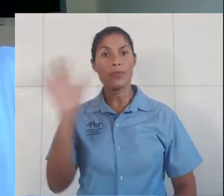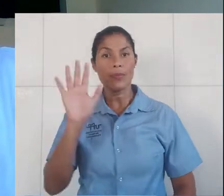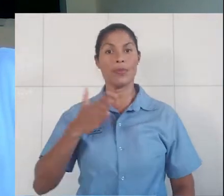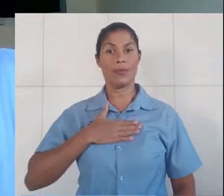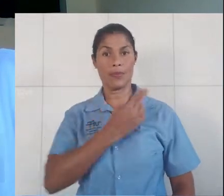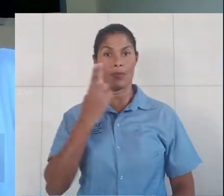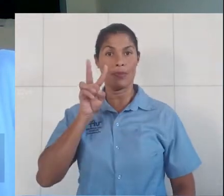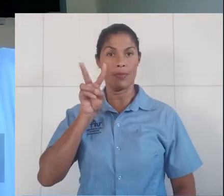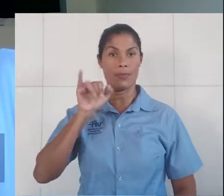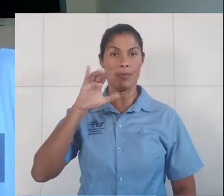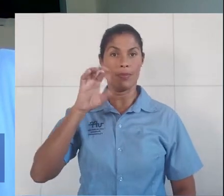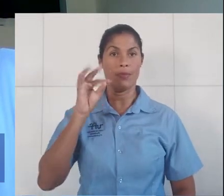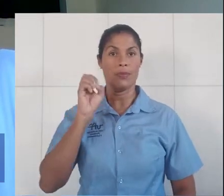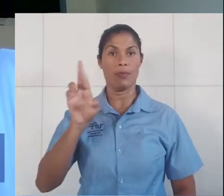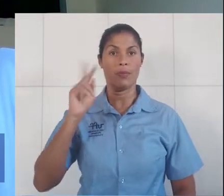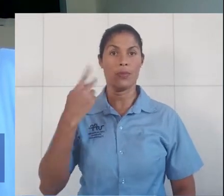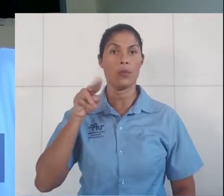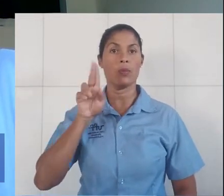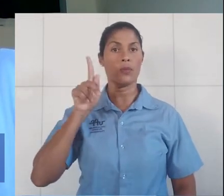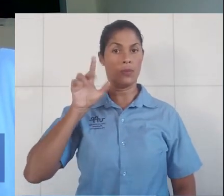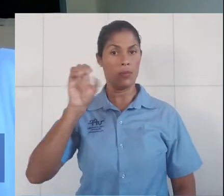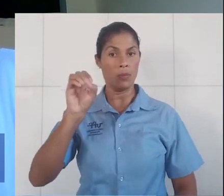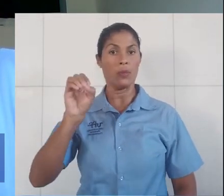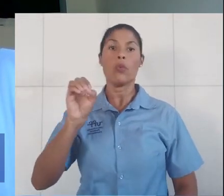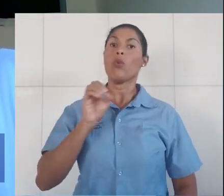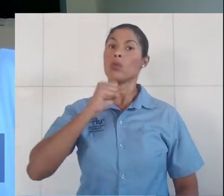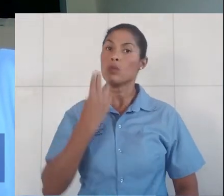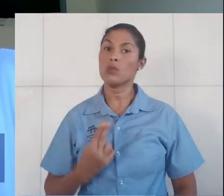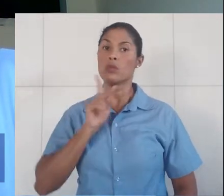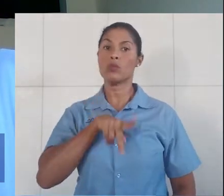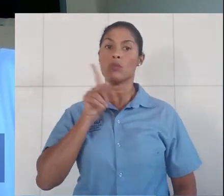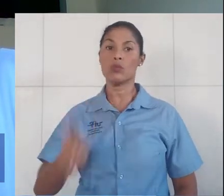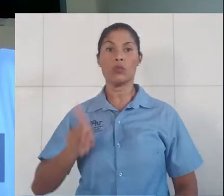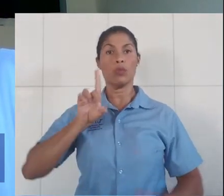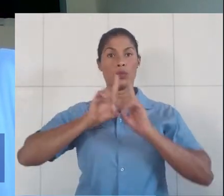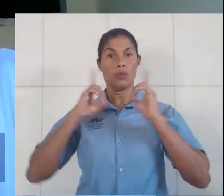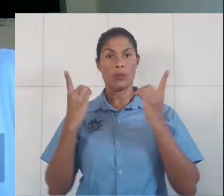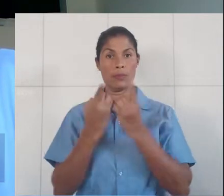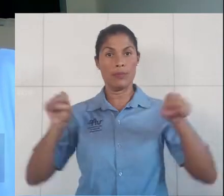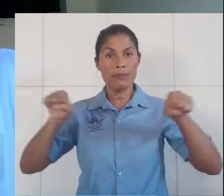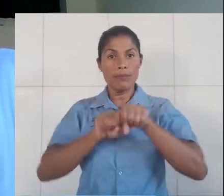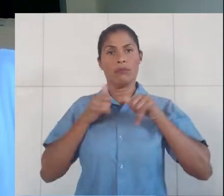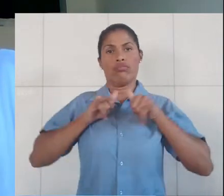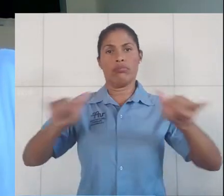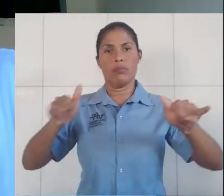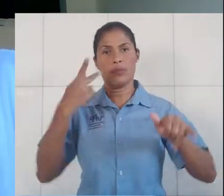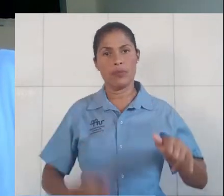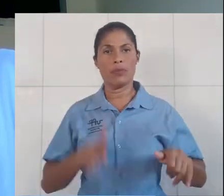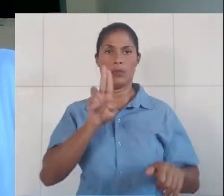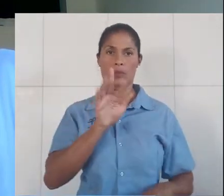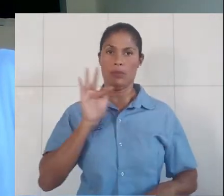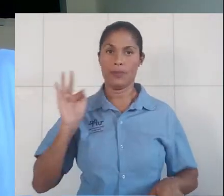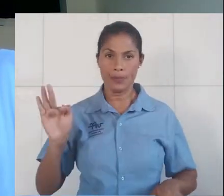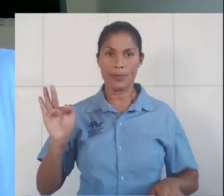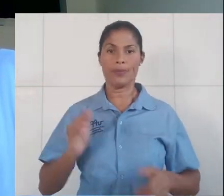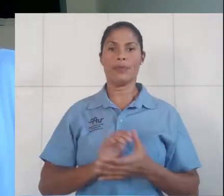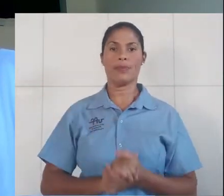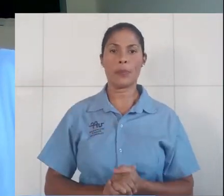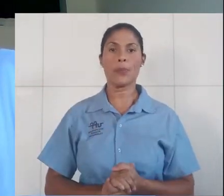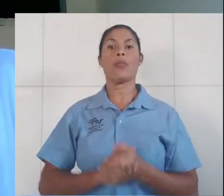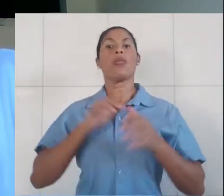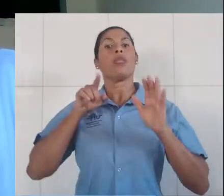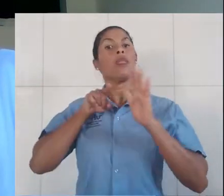Olá pessoal, espero que estejam todos bem. Eu me chamo Vitor Hugo Ferreira, sou professor do Departamento de Área Elétrica da Universidade Federal Fluminense e